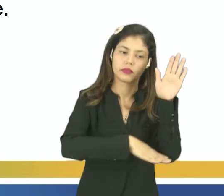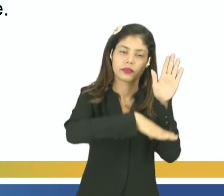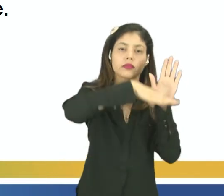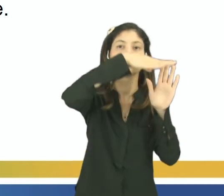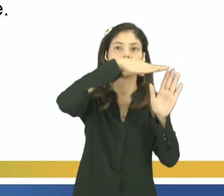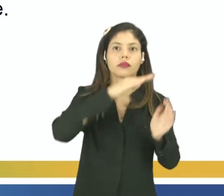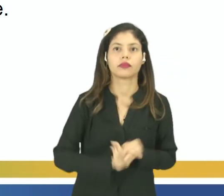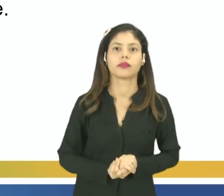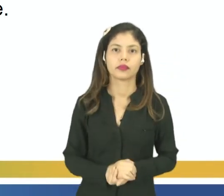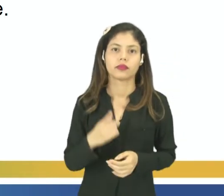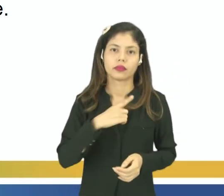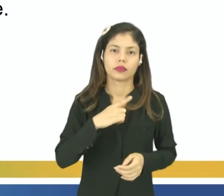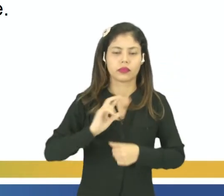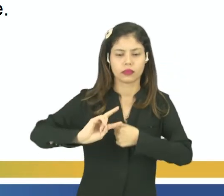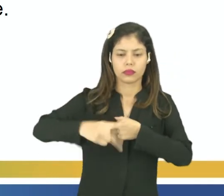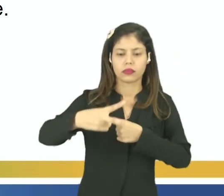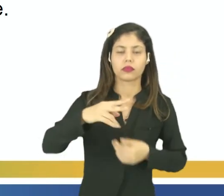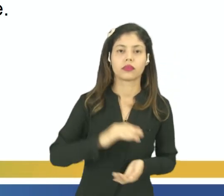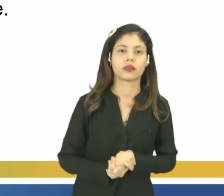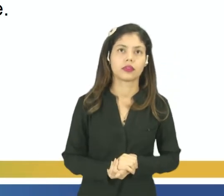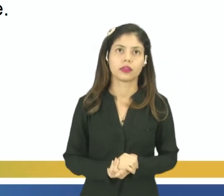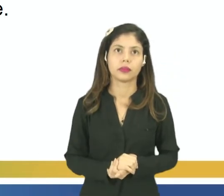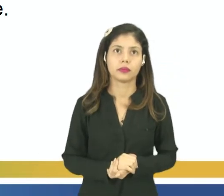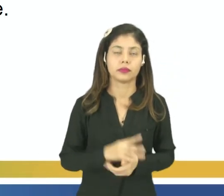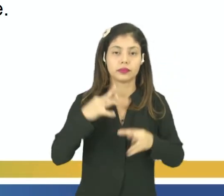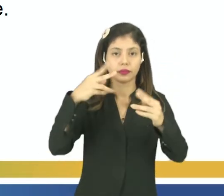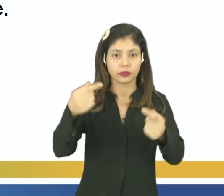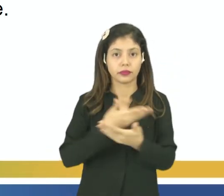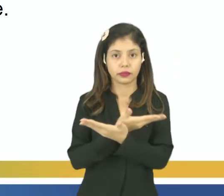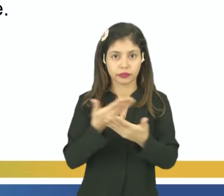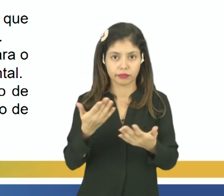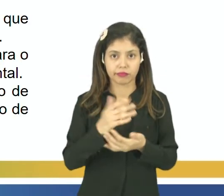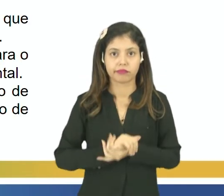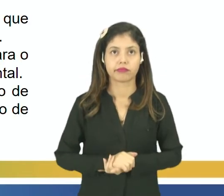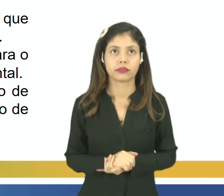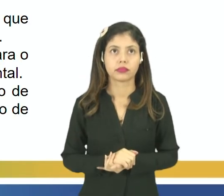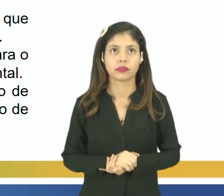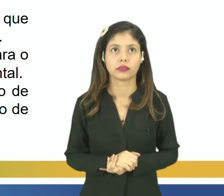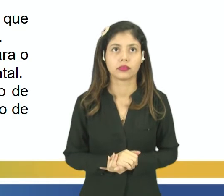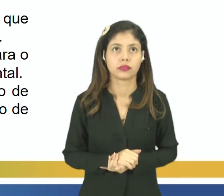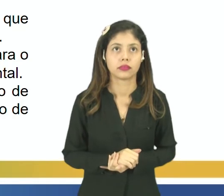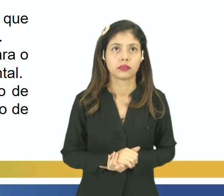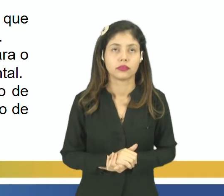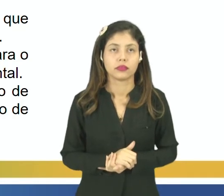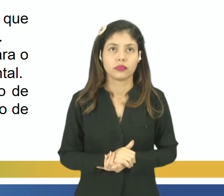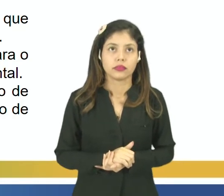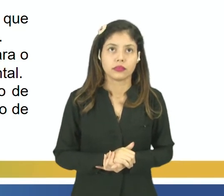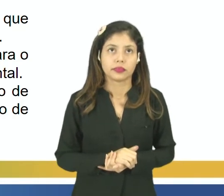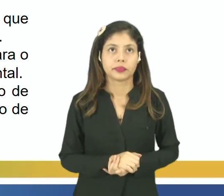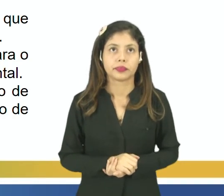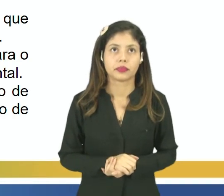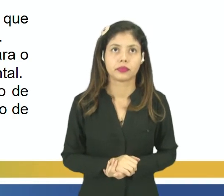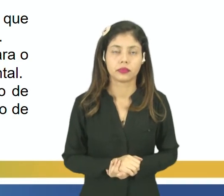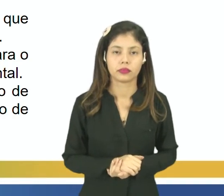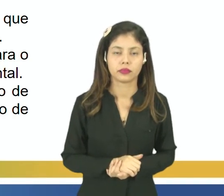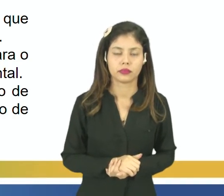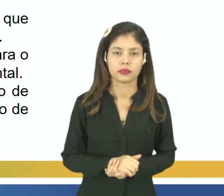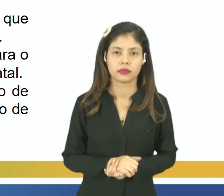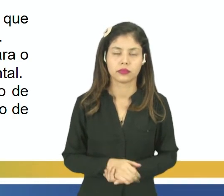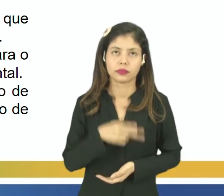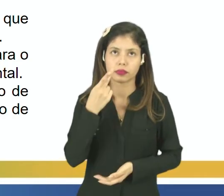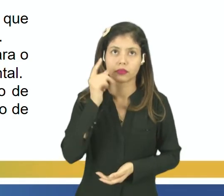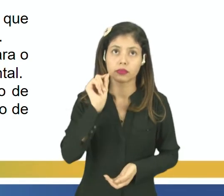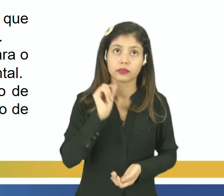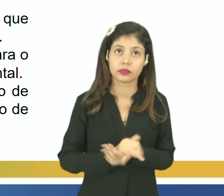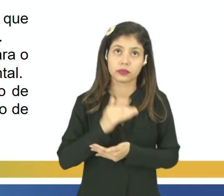eleva demais, tem uma consequência em cadeia para todos os seres. Na segunda questão, a gente tem aí falando o